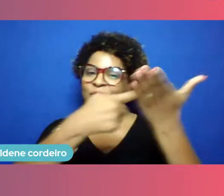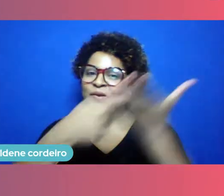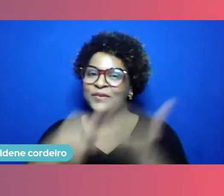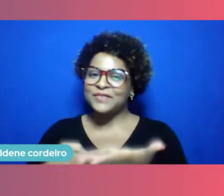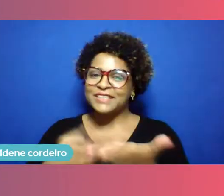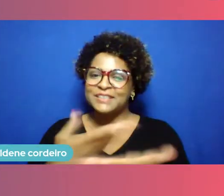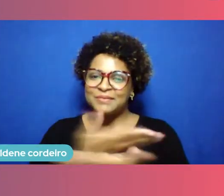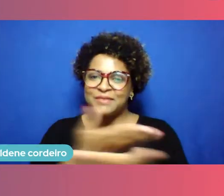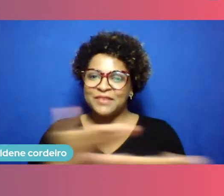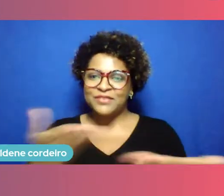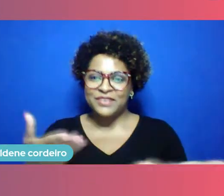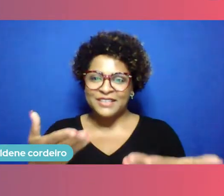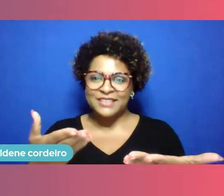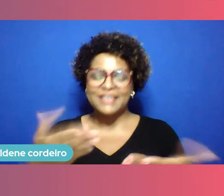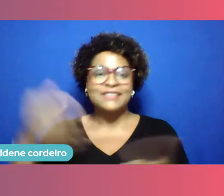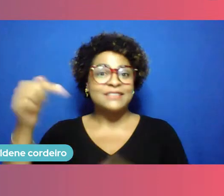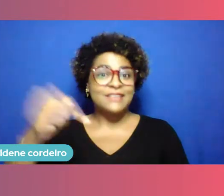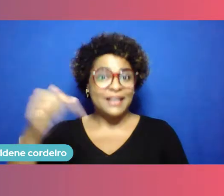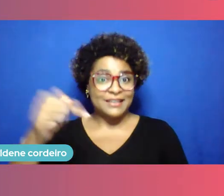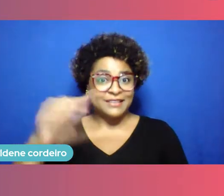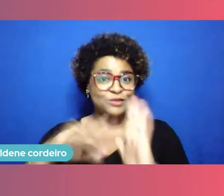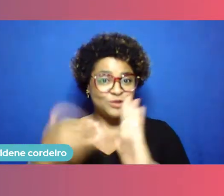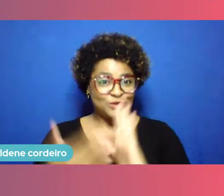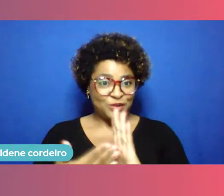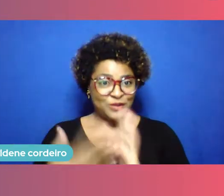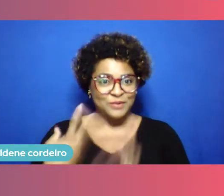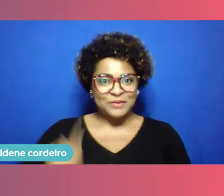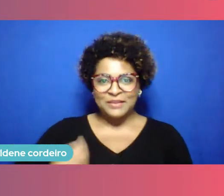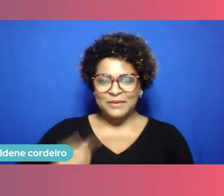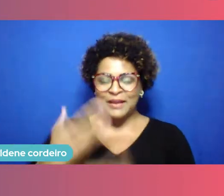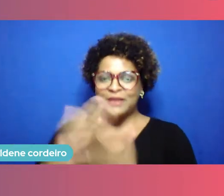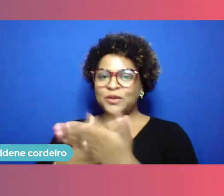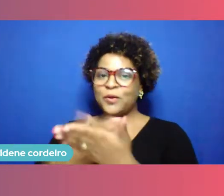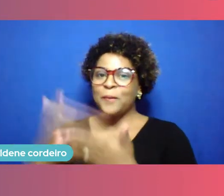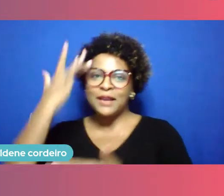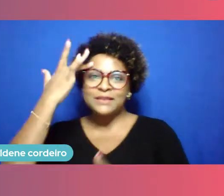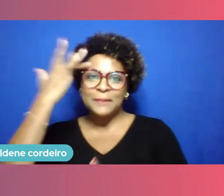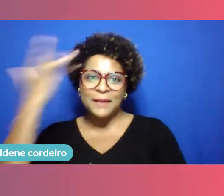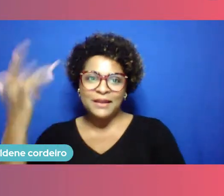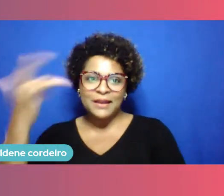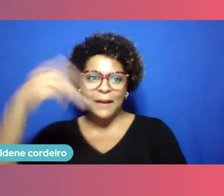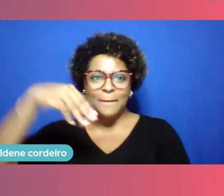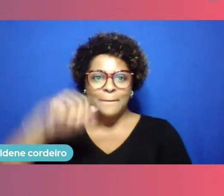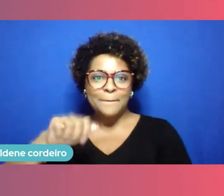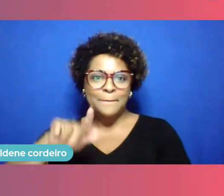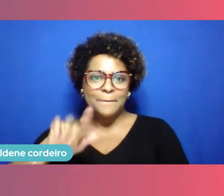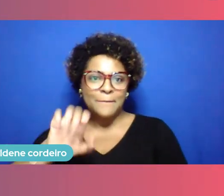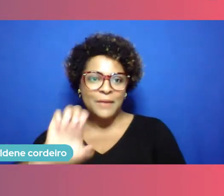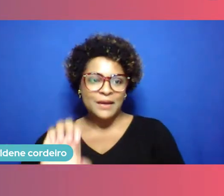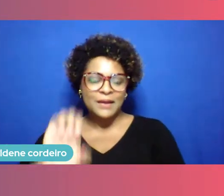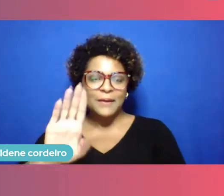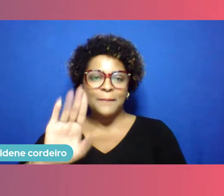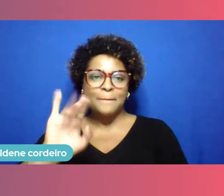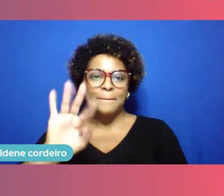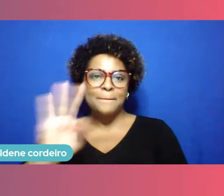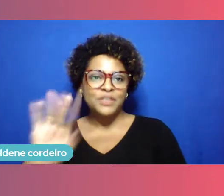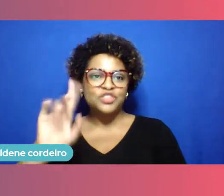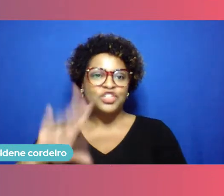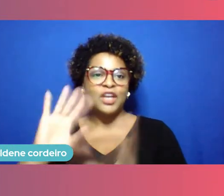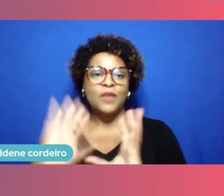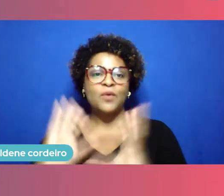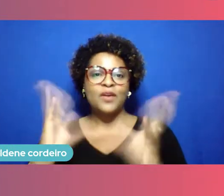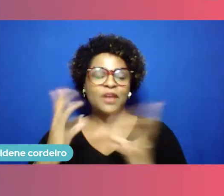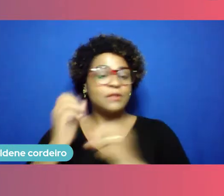todos que estão aqui. A gente começa amanhã o Mangue Beat, que é o nosso evento anual de tecnologia e